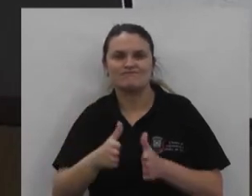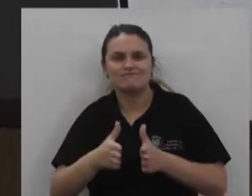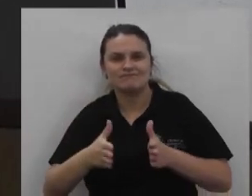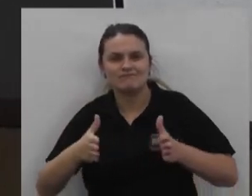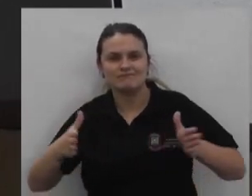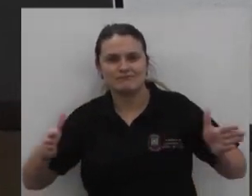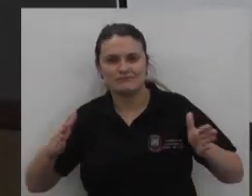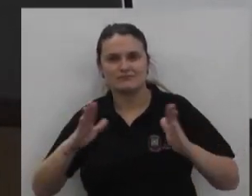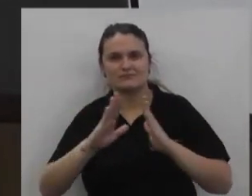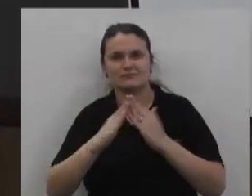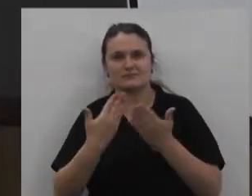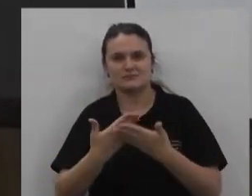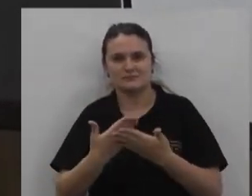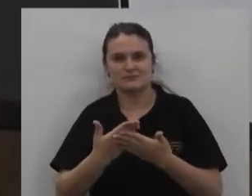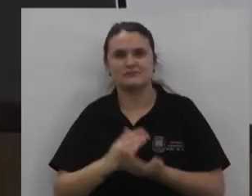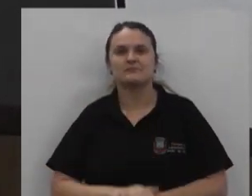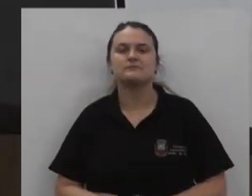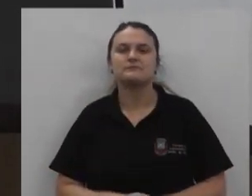centro